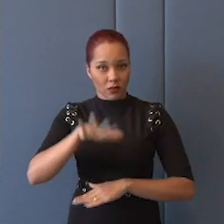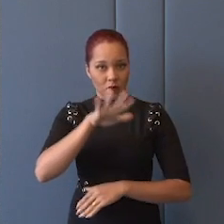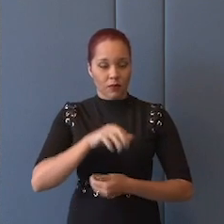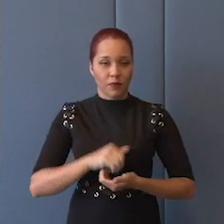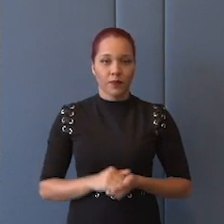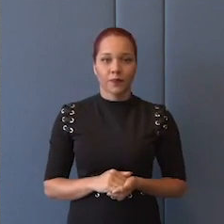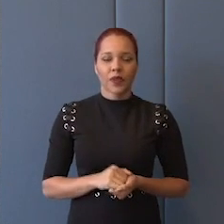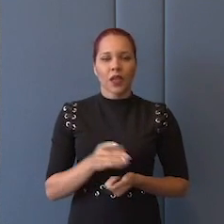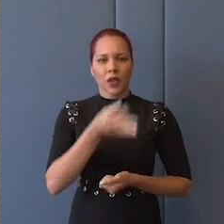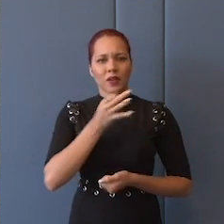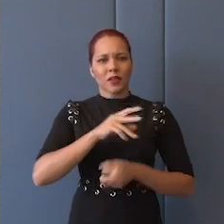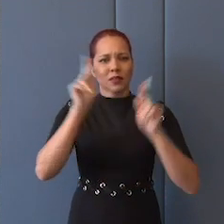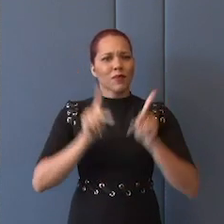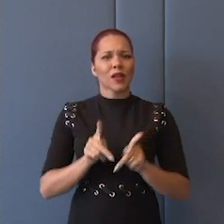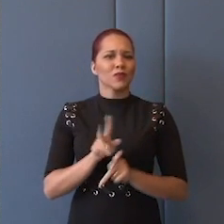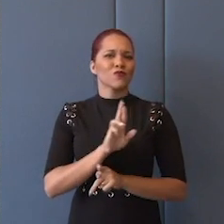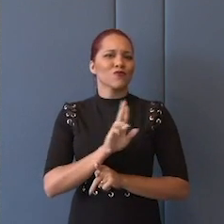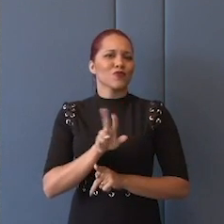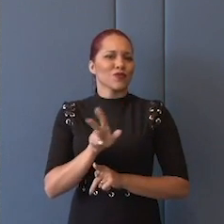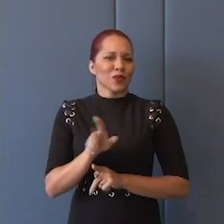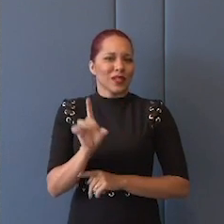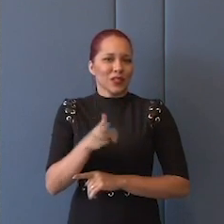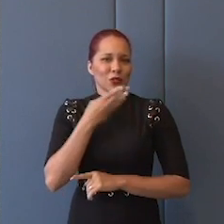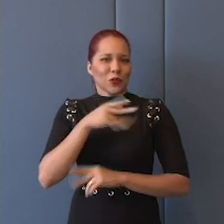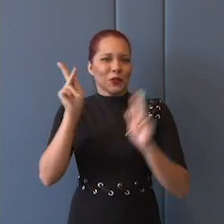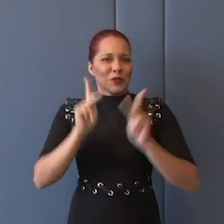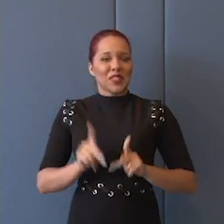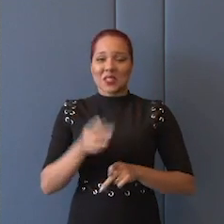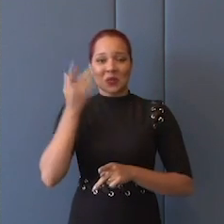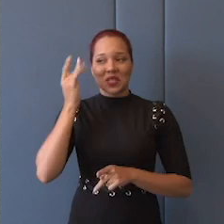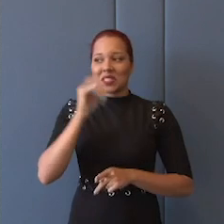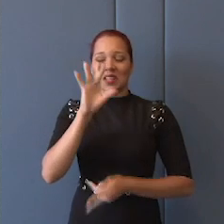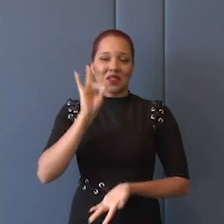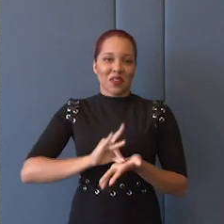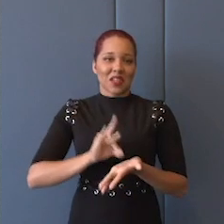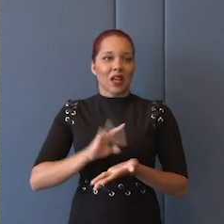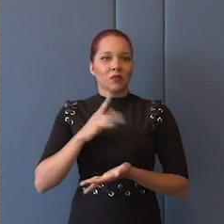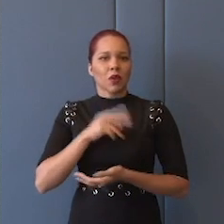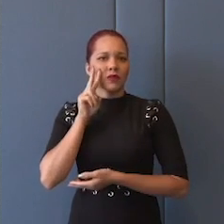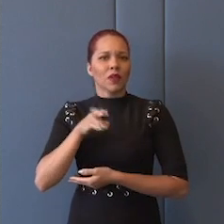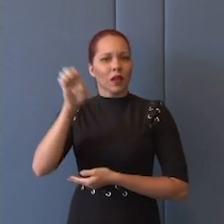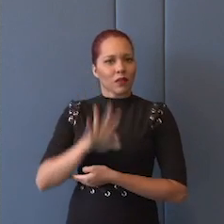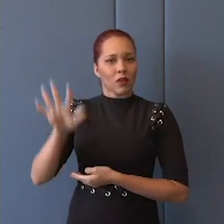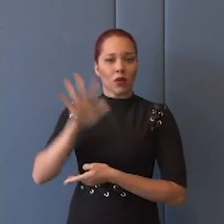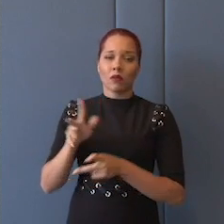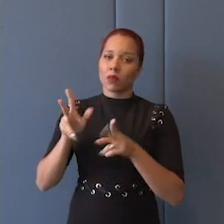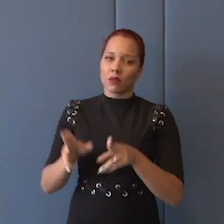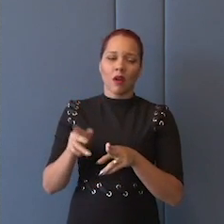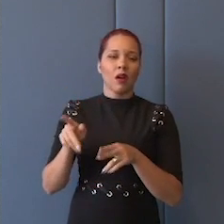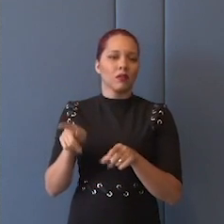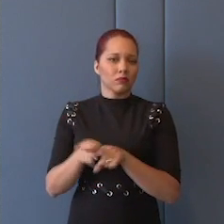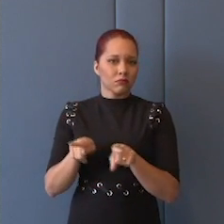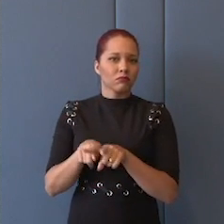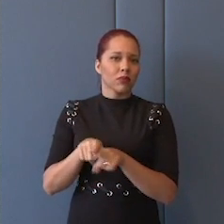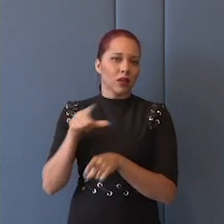E eu acho que essa paz não serve. Em primeiro lugar, que eu não sei se é verdade. Pode argumentar que na Europa foi mais ou menos assim, tem sido mais ou menos assim,